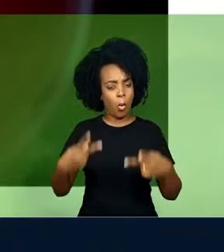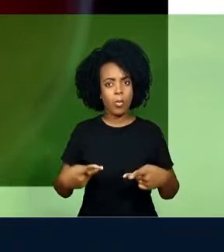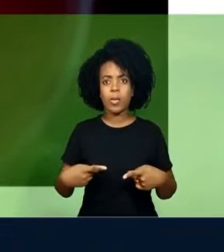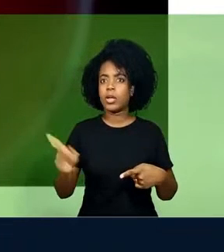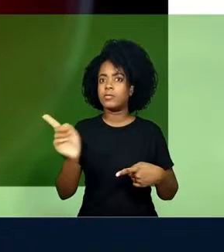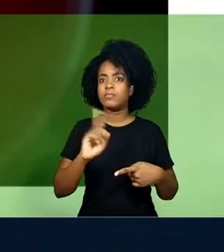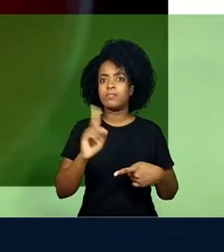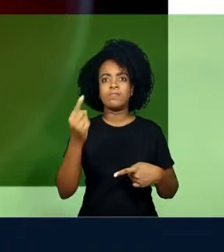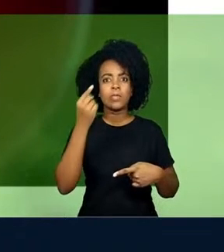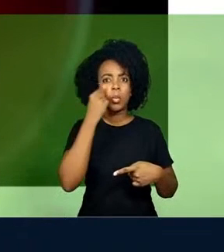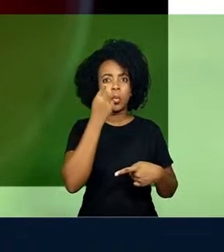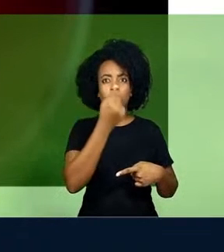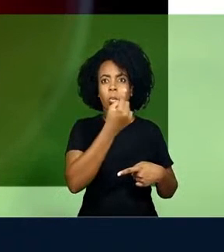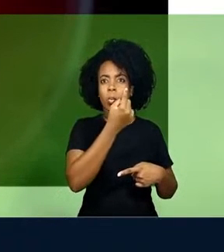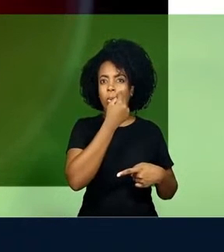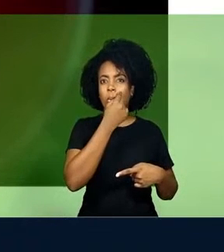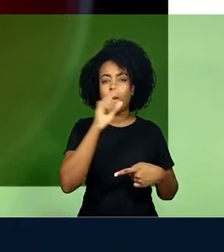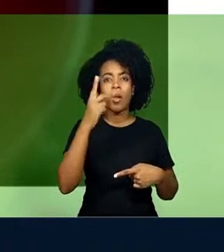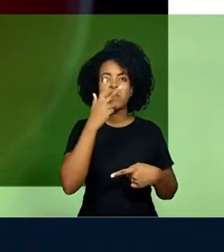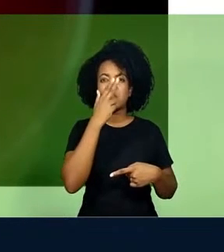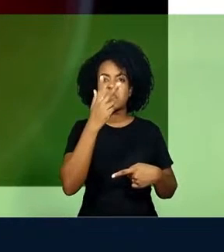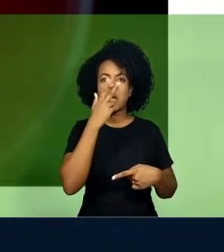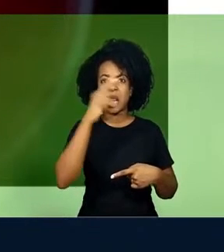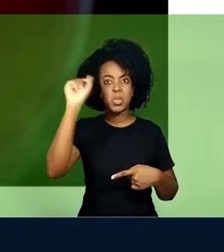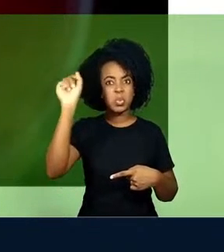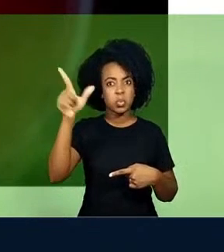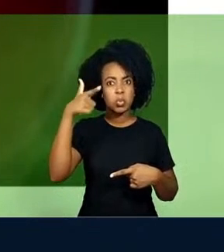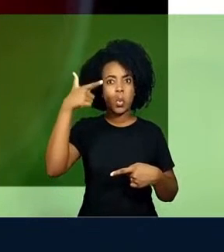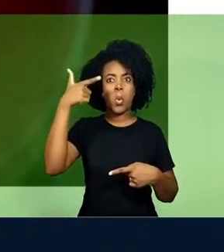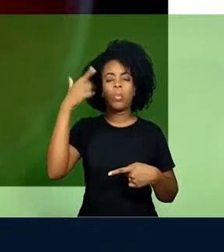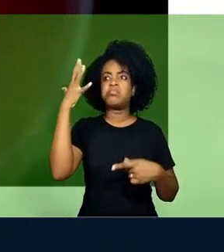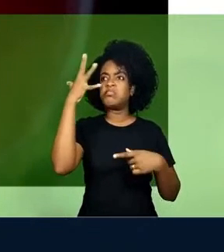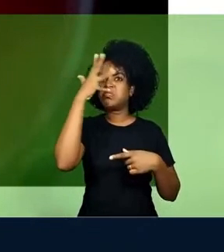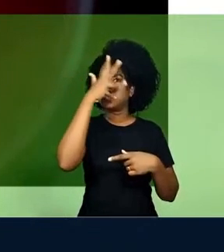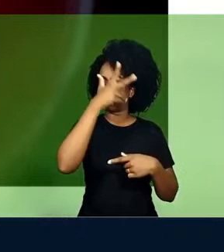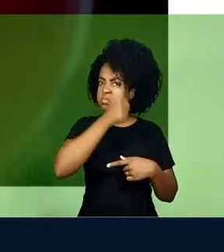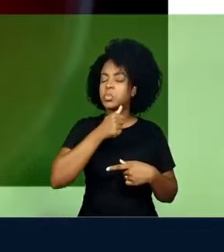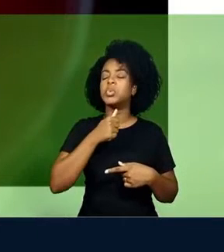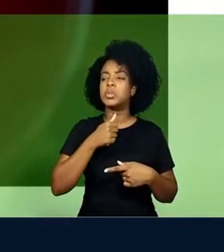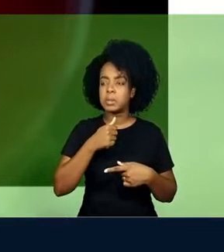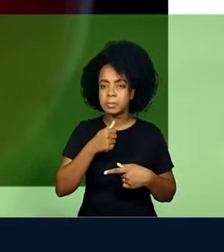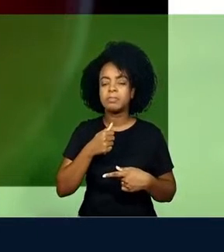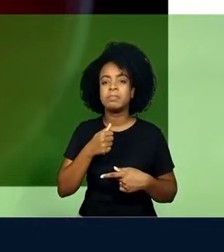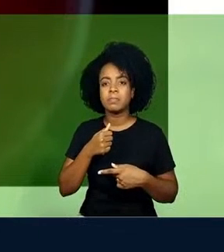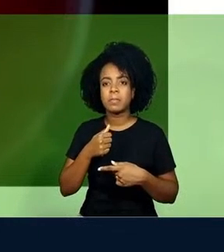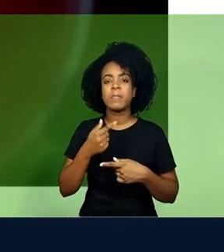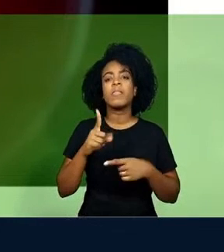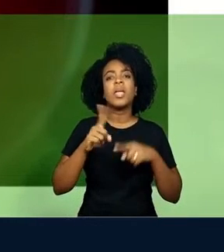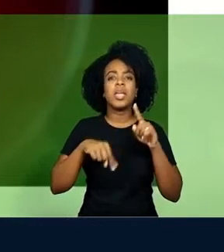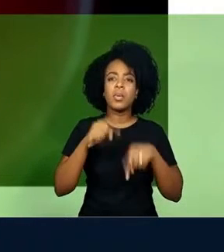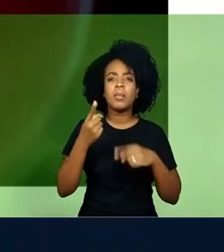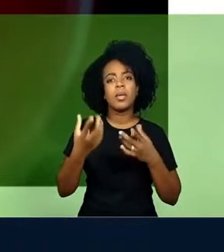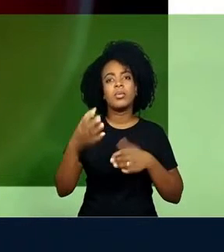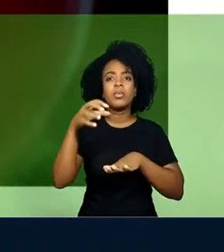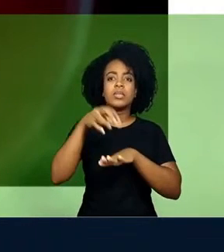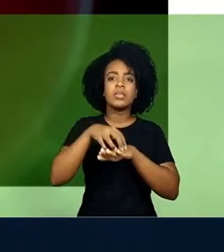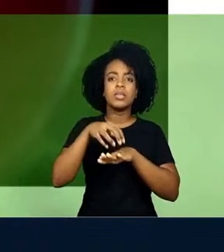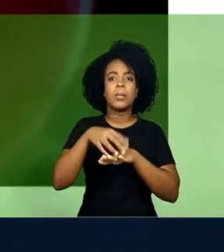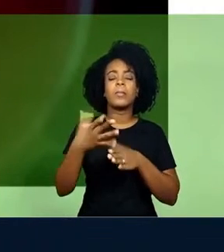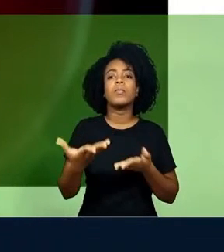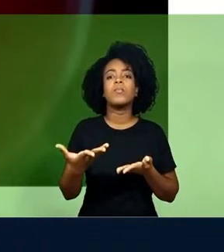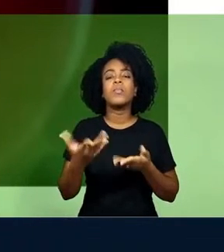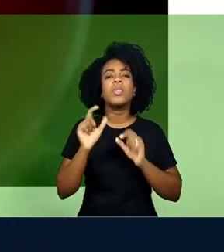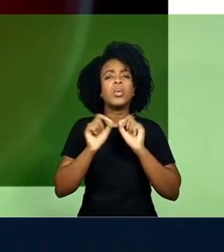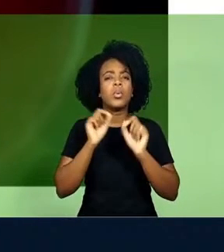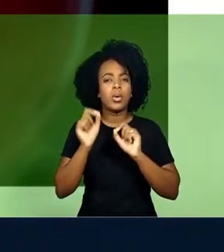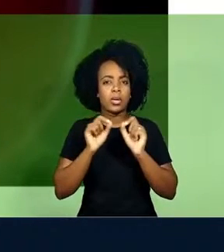de galáxia com um sol central, uma imagem muito bonita, que é um elemento central. Então,